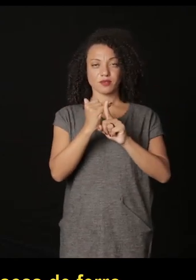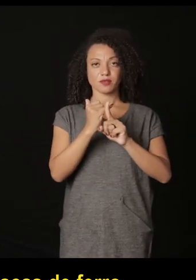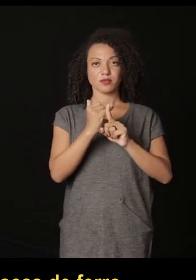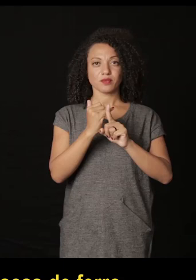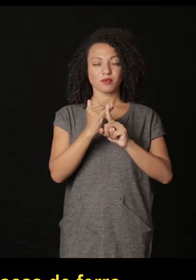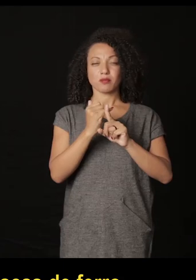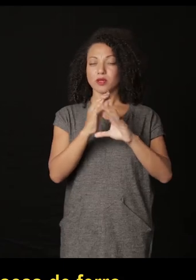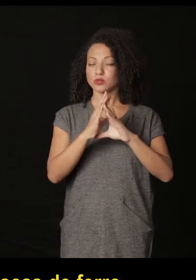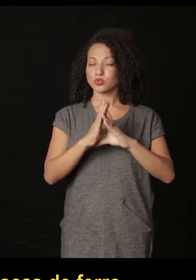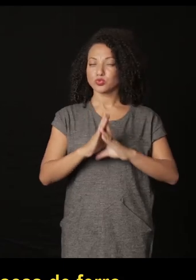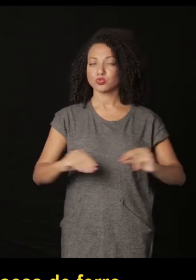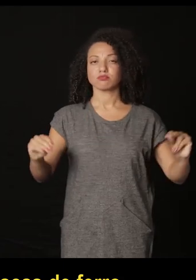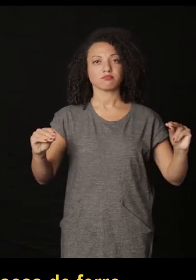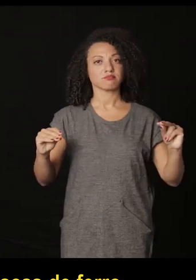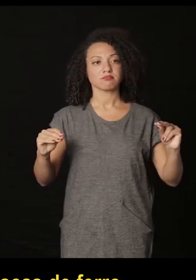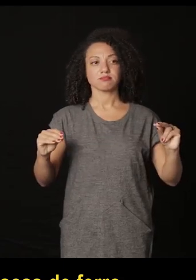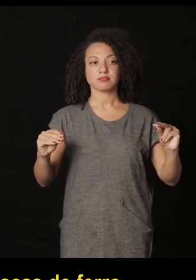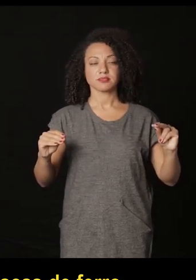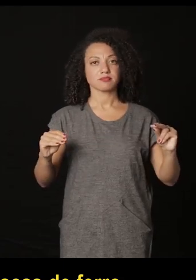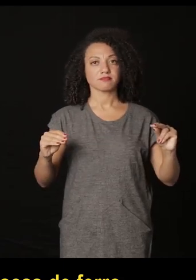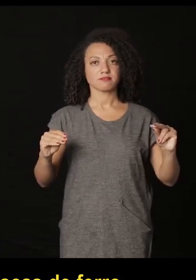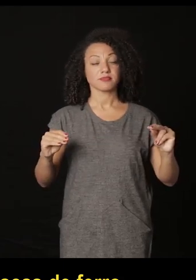para que desapareça